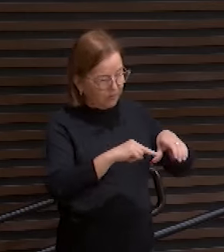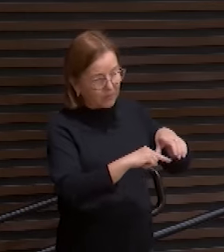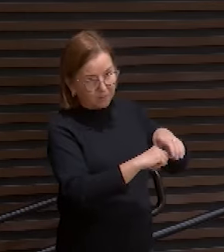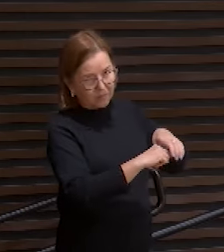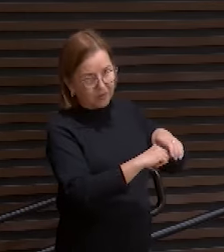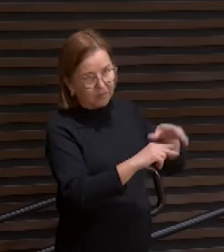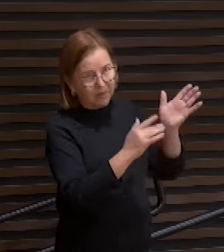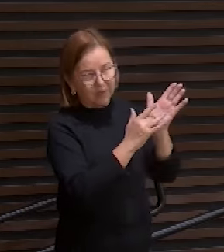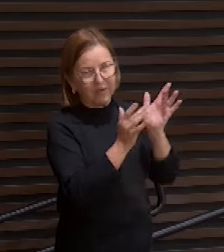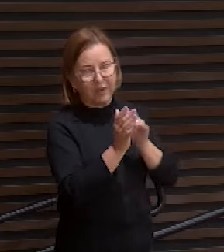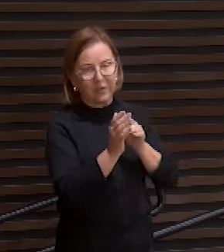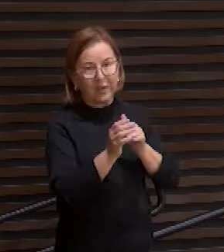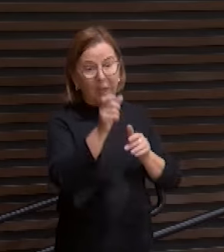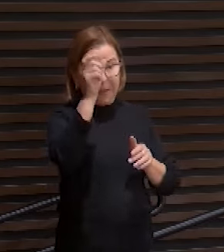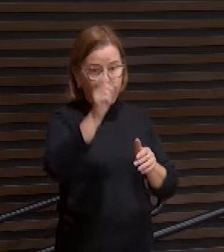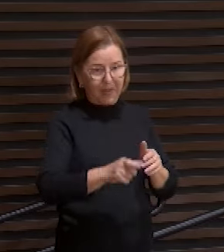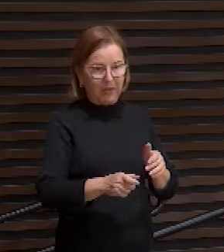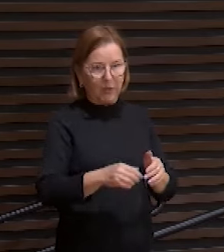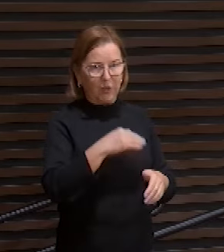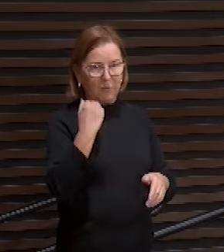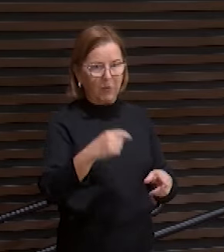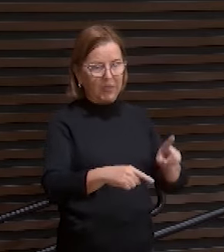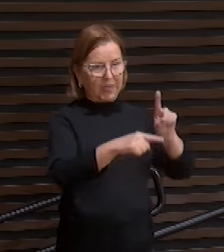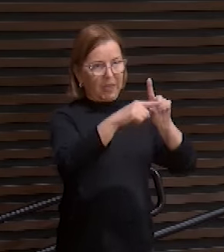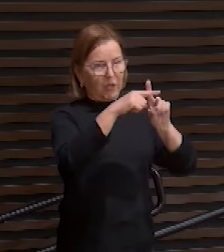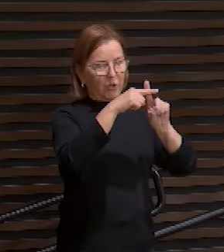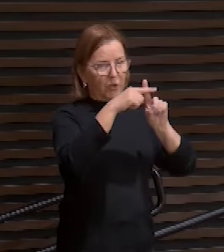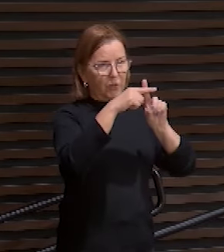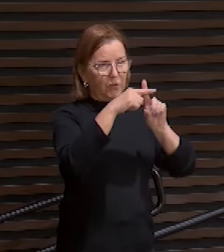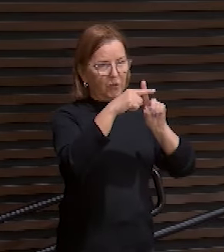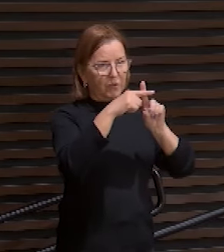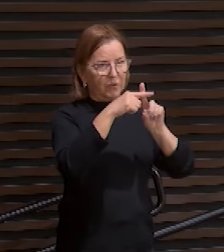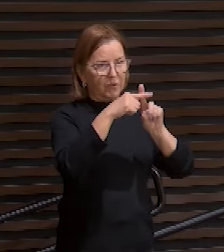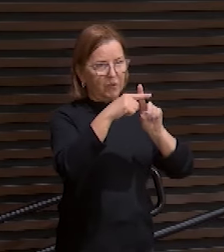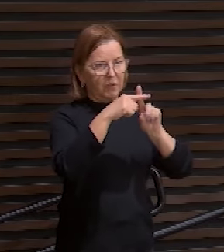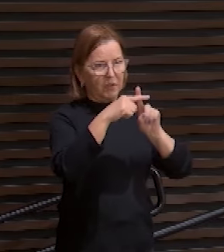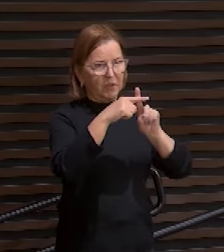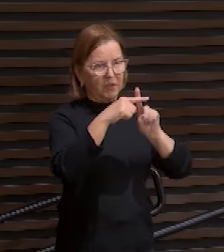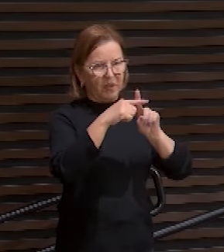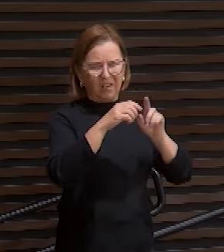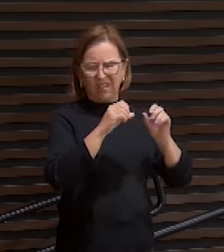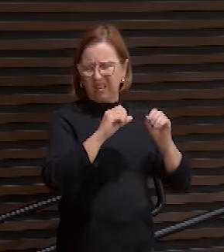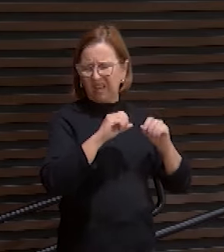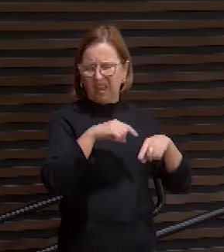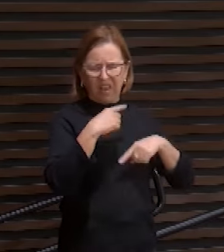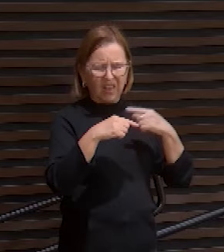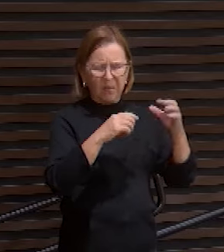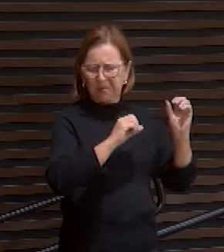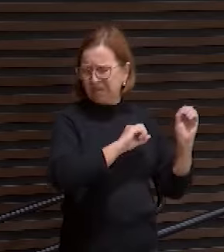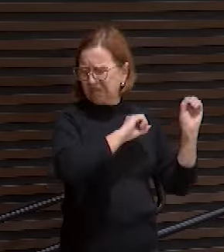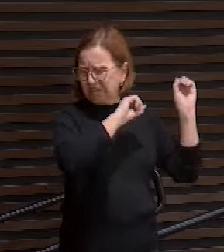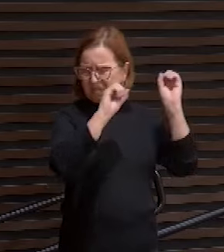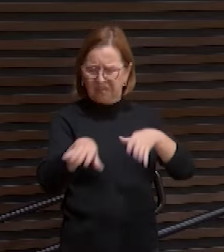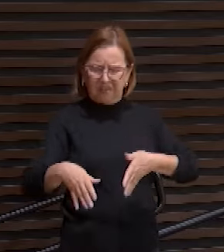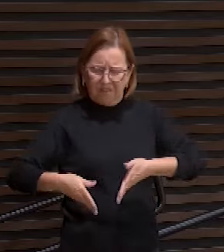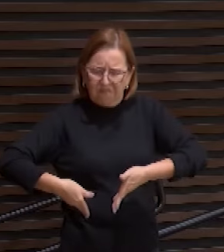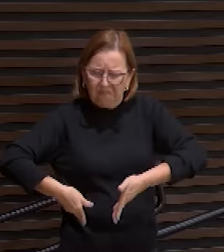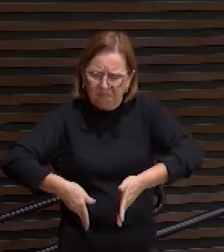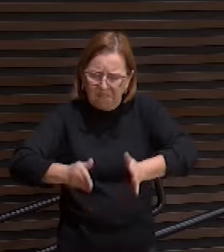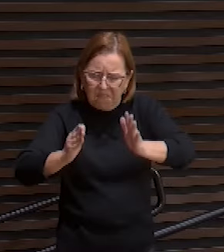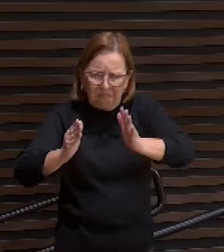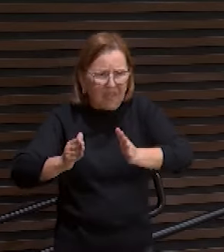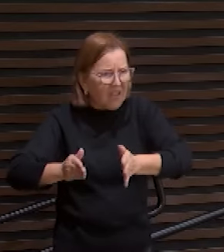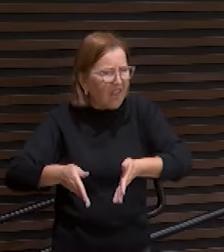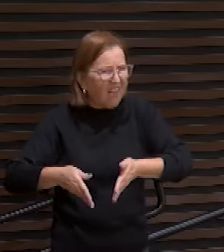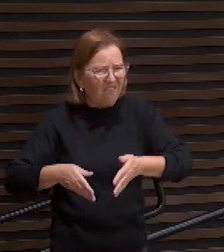quem morria na cruz era depois que descia da cruz era jogado numa vala comum em Luguerrena